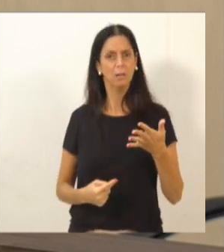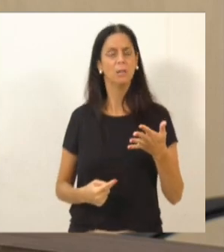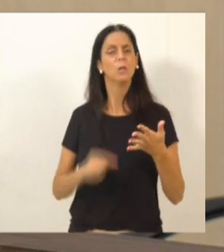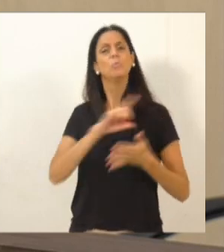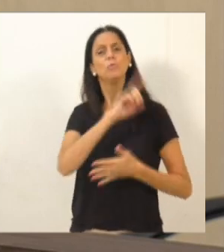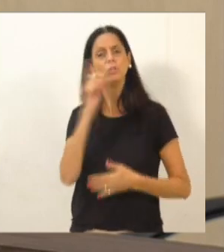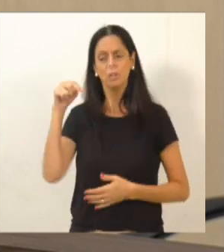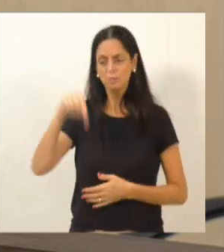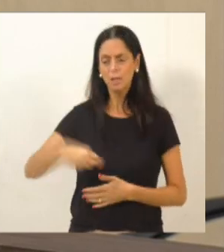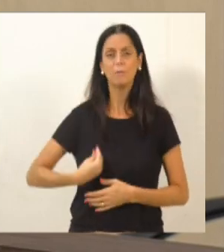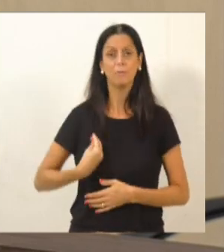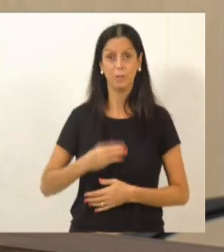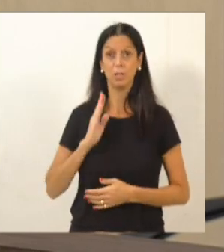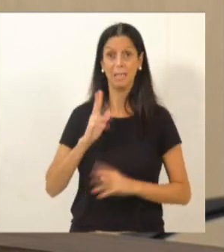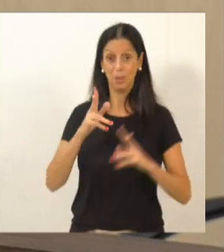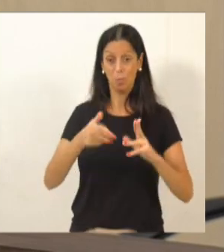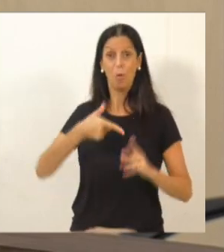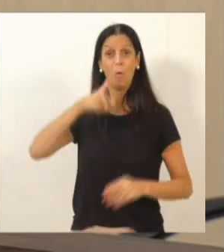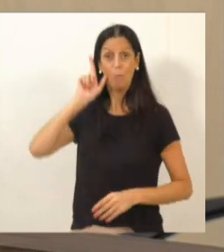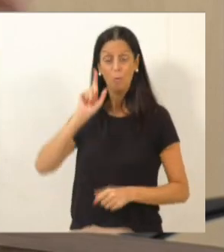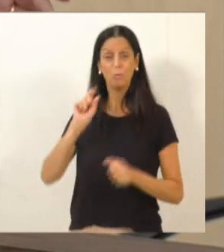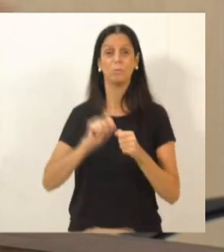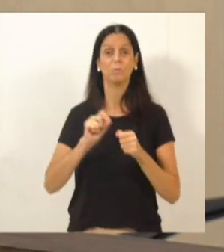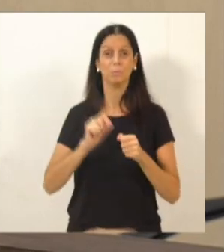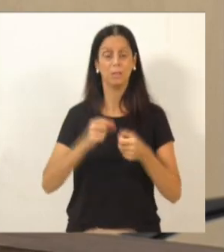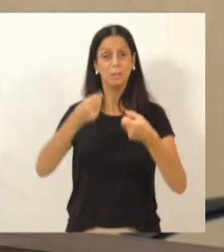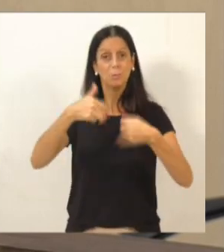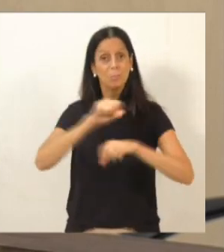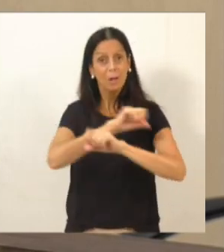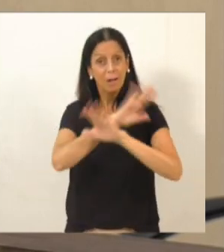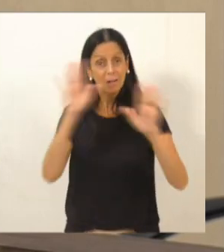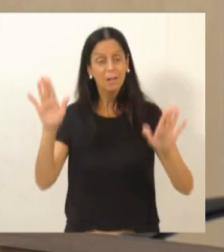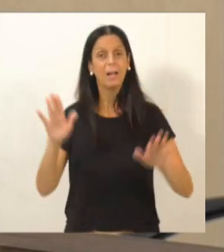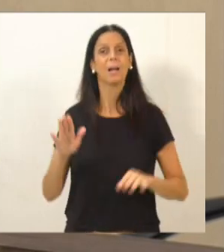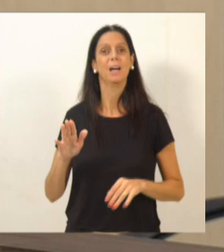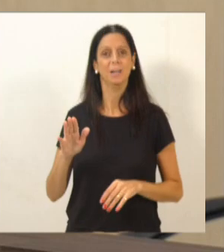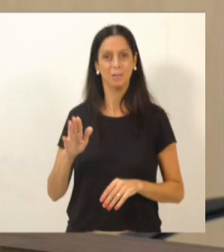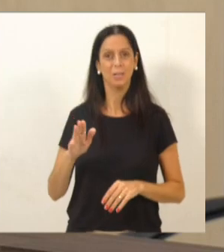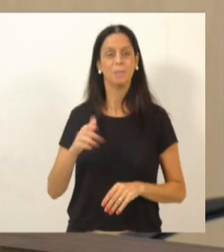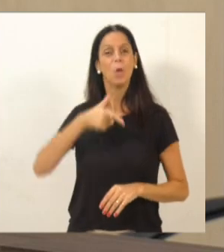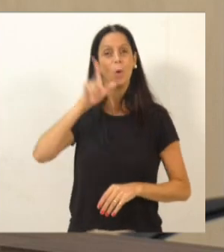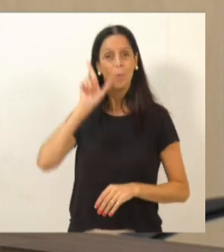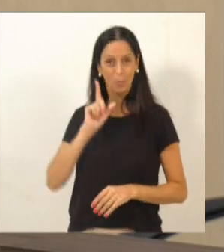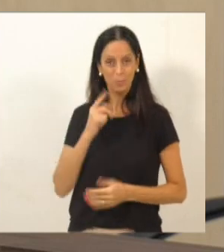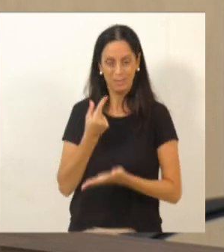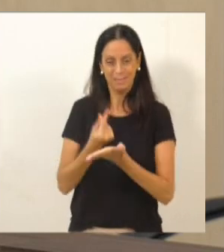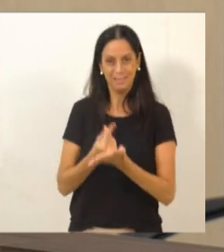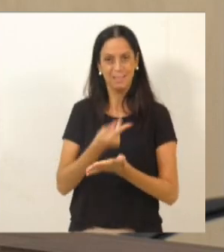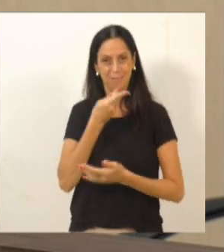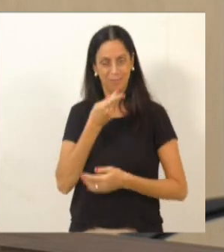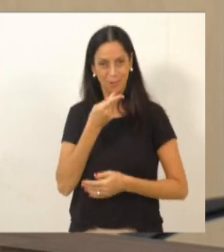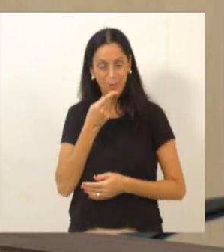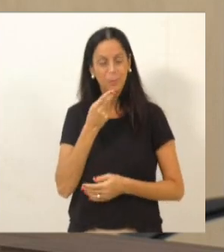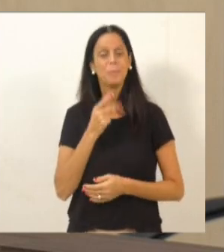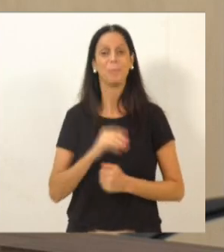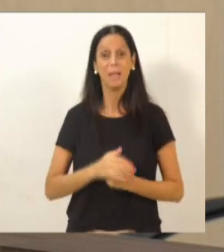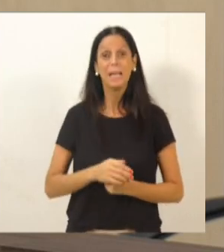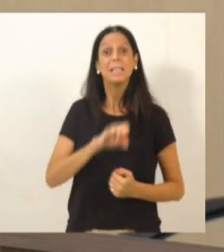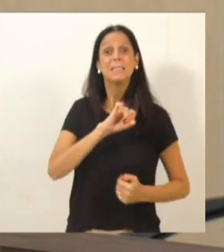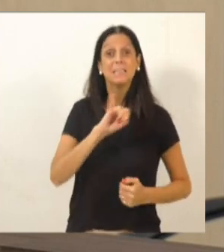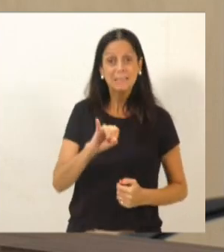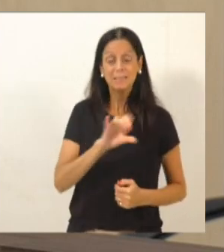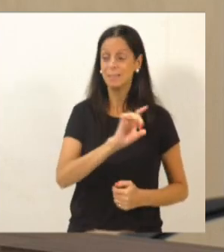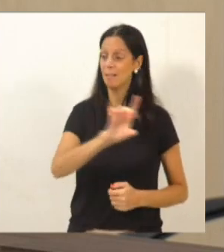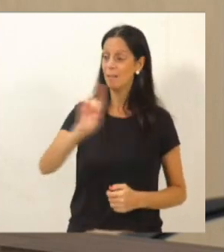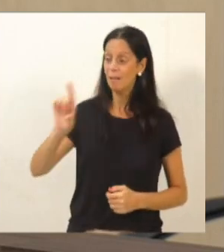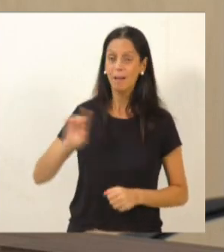claro aqui, quero falar uma frase que o vereador Cristiano Loureiro falou, foi fantástico, se cada vereador, se cada